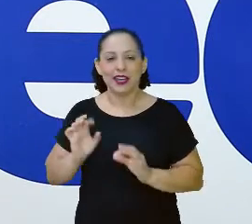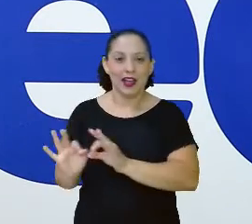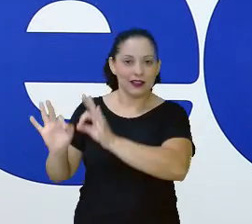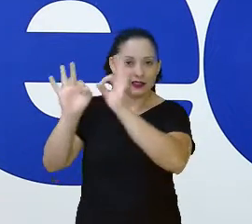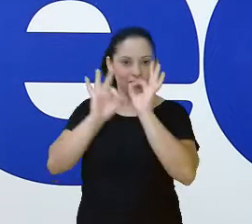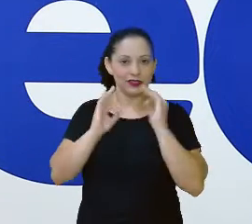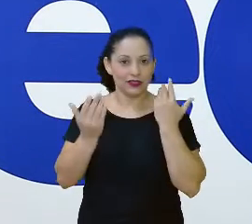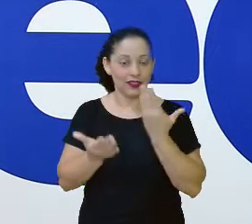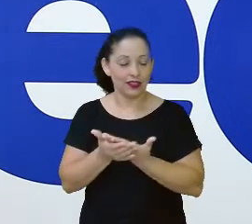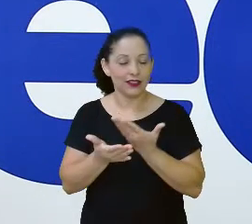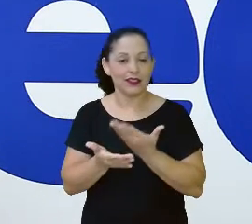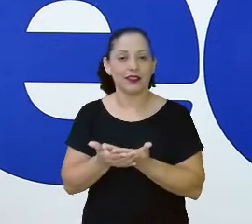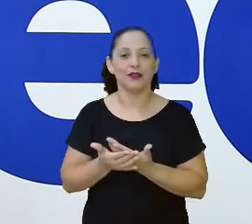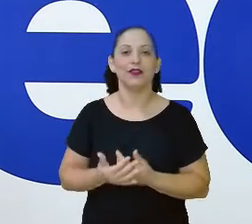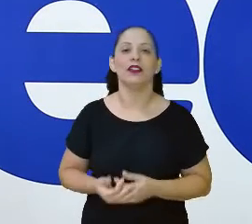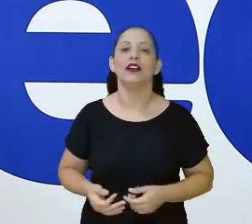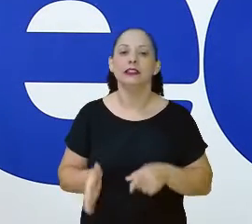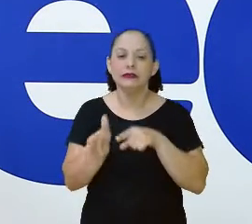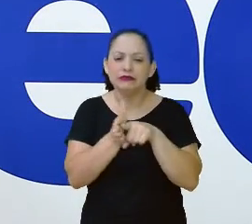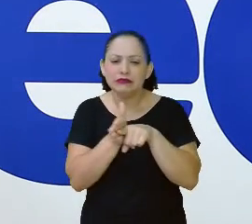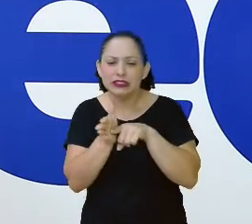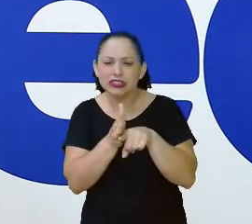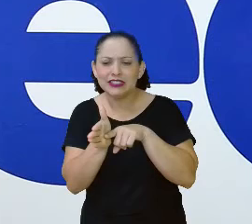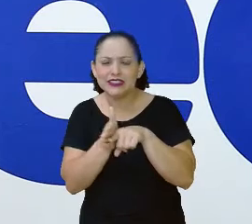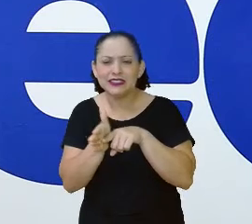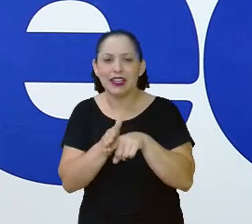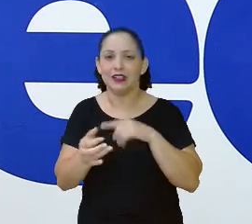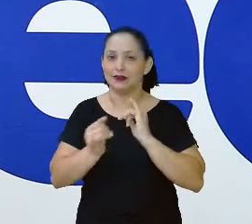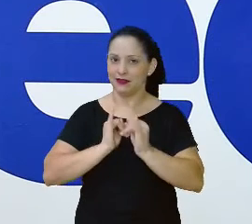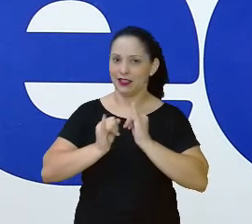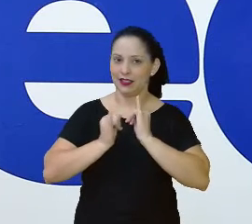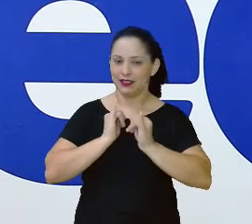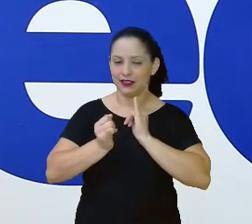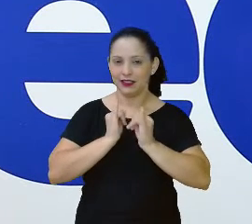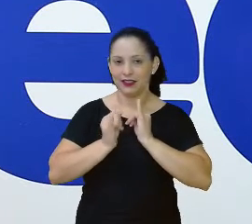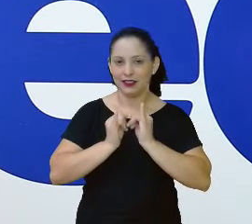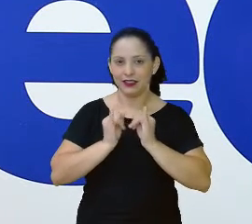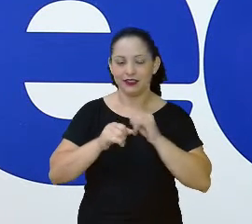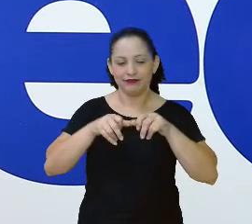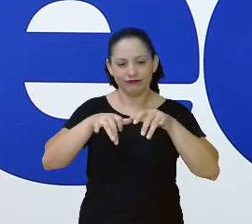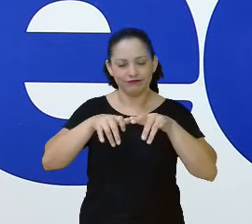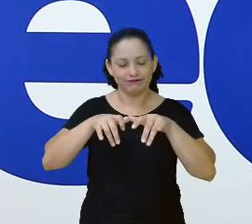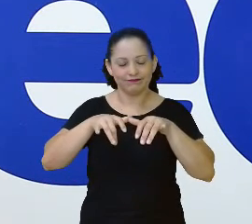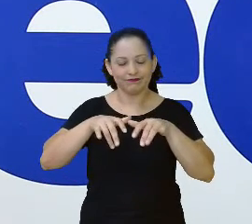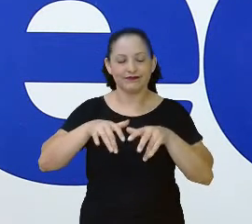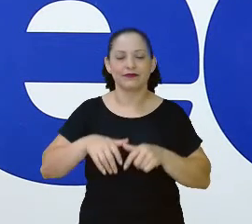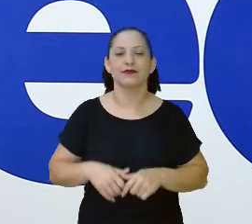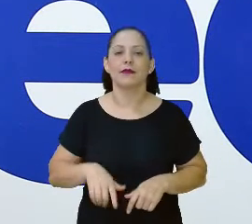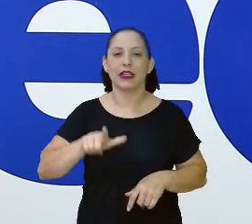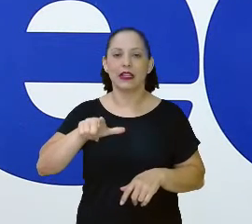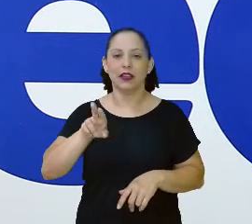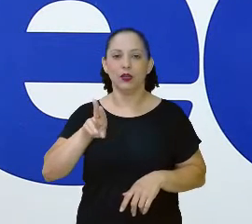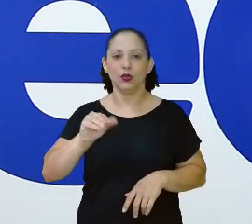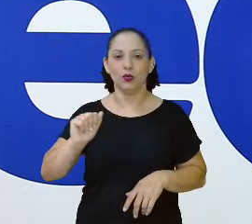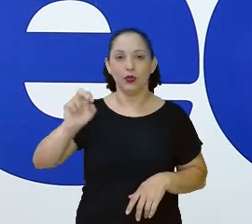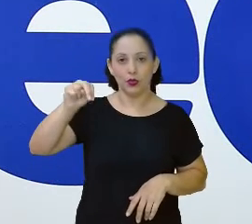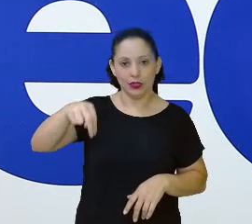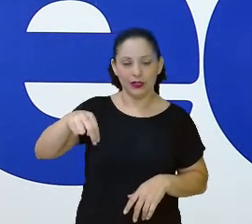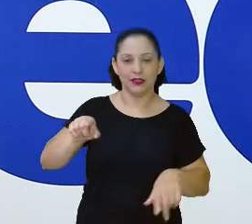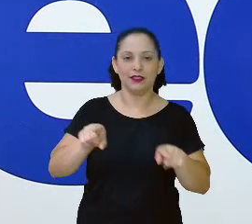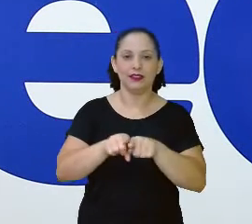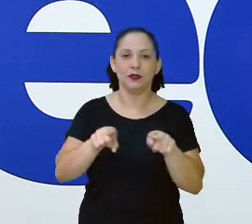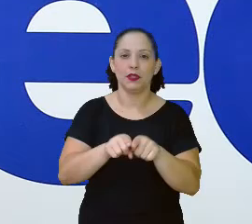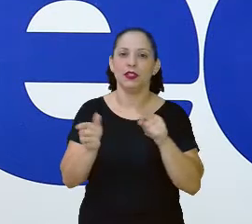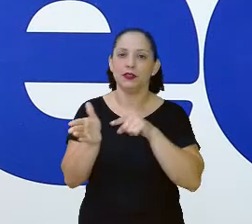aula. Anne dizendo que pesquisa também na internet, pesquisa no digital. E Luan também, disse que